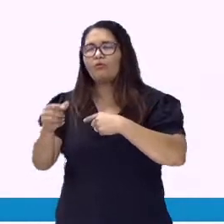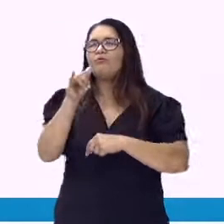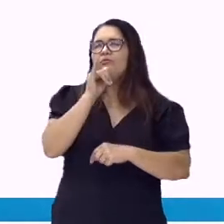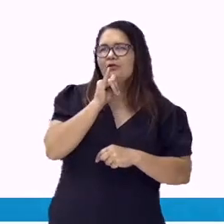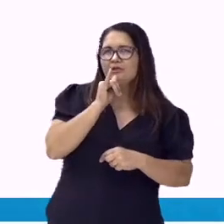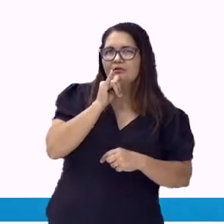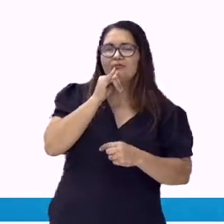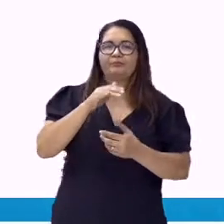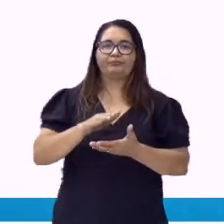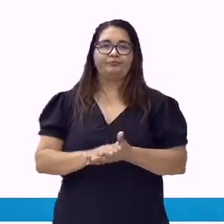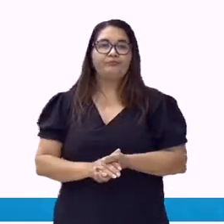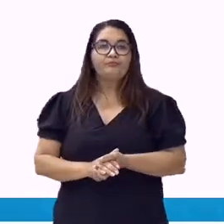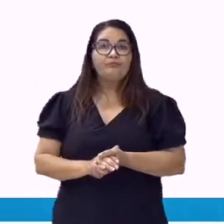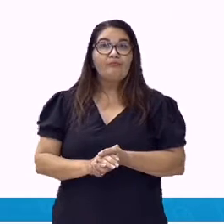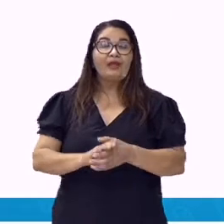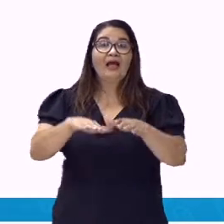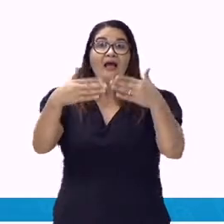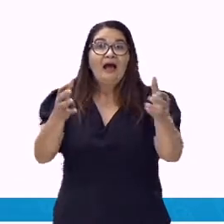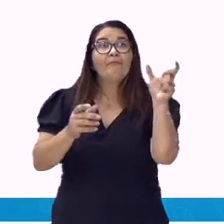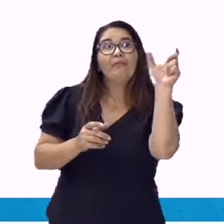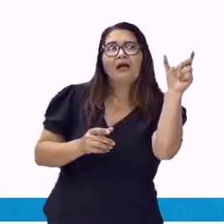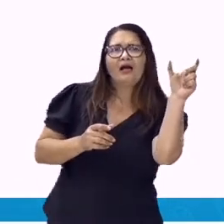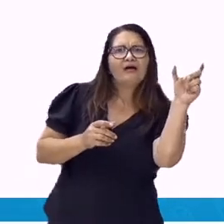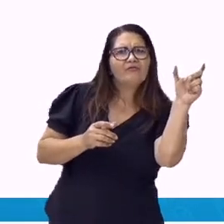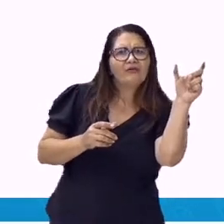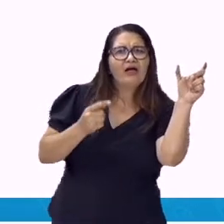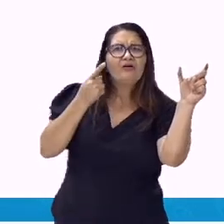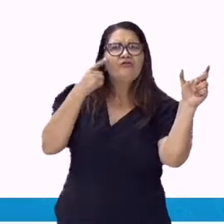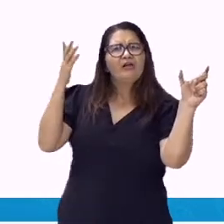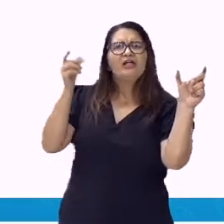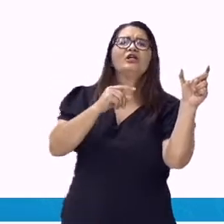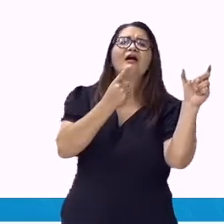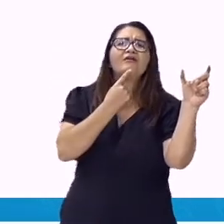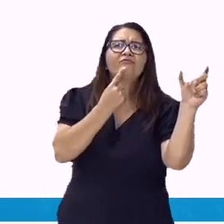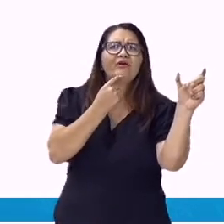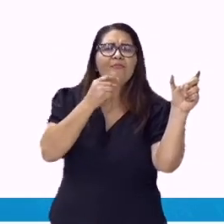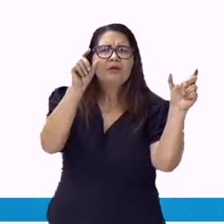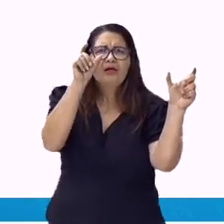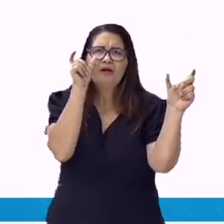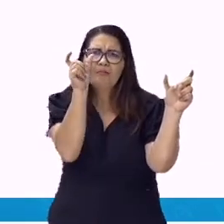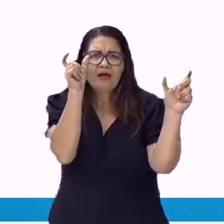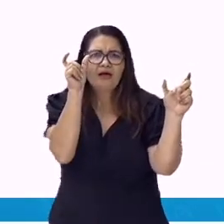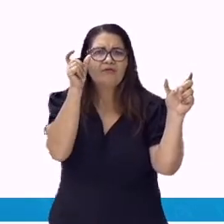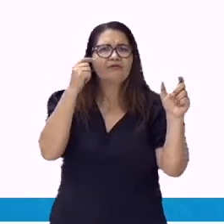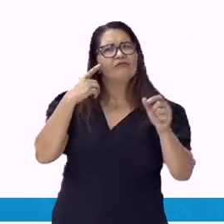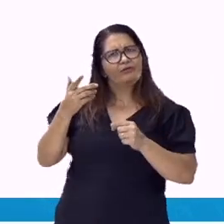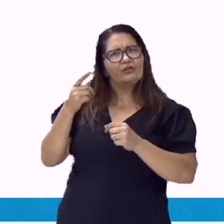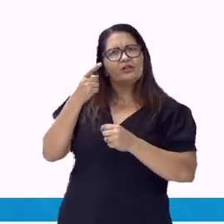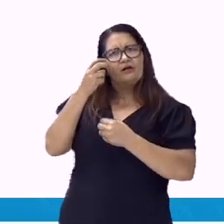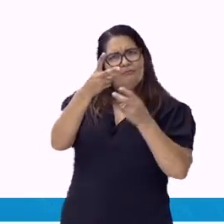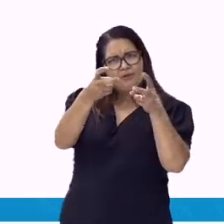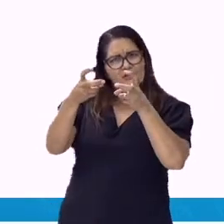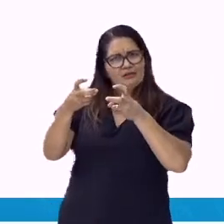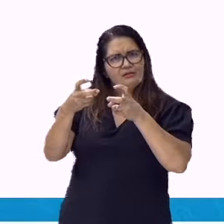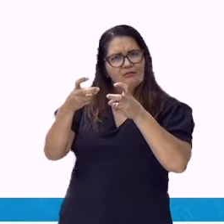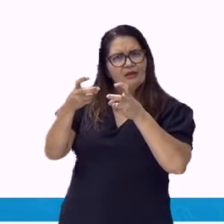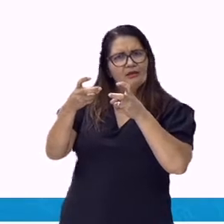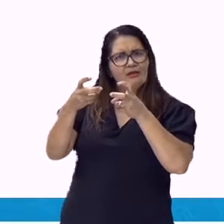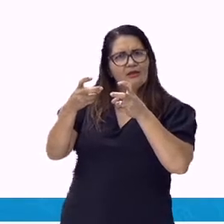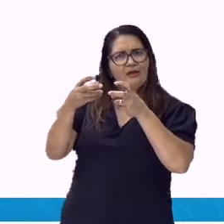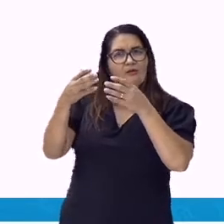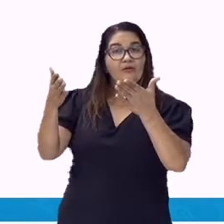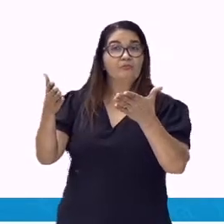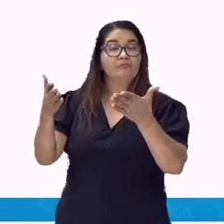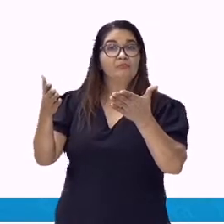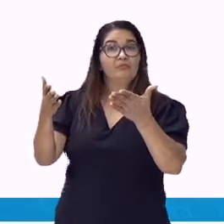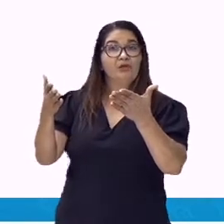Com a palavra alguém temos, que tal se alguém me ajudasse? Com a palavra